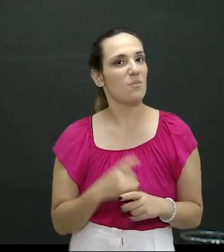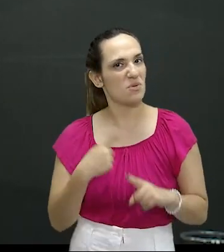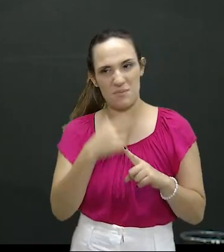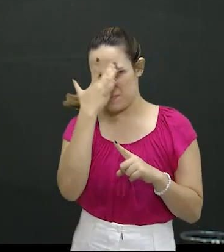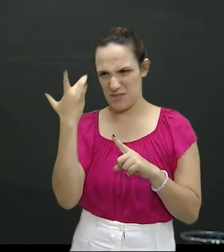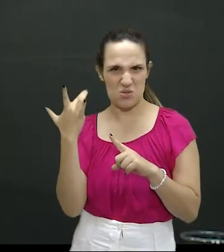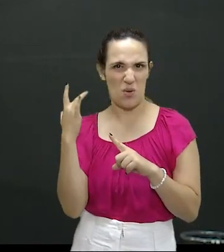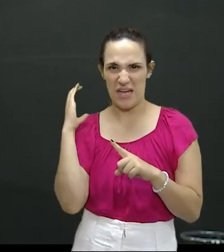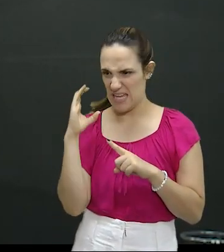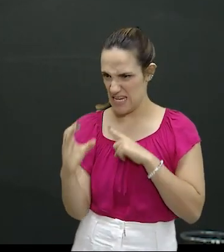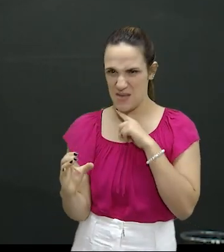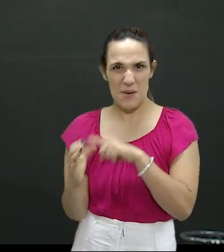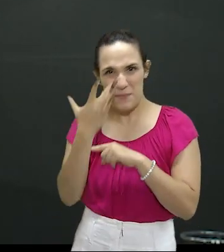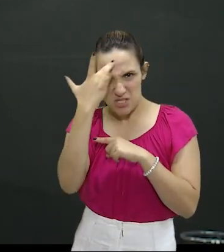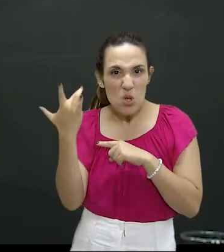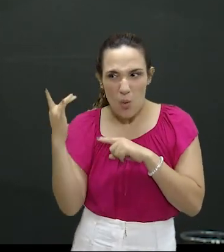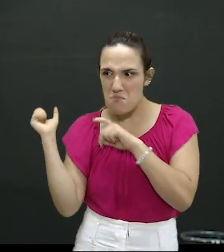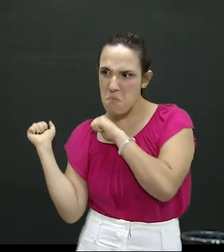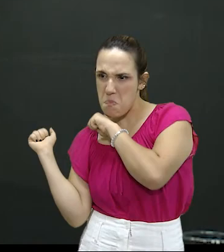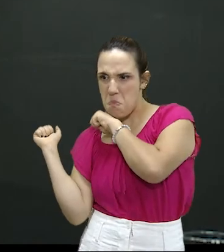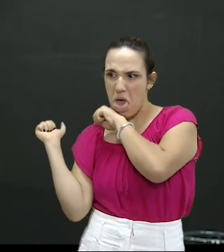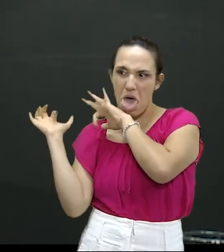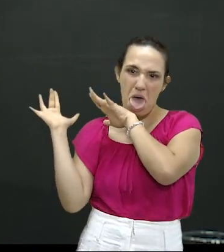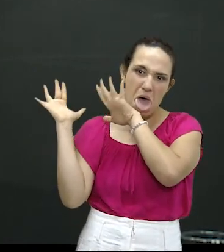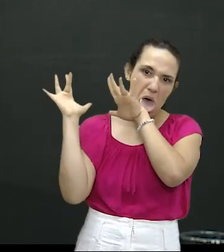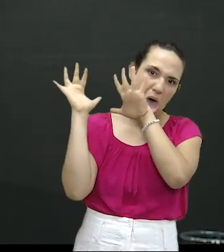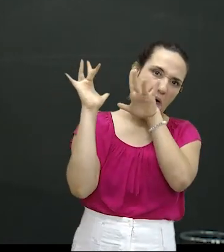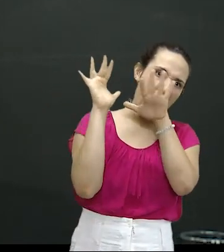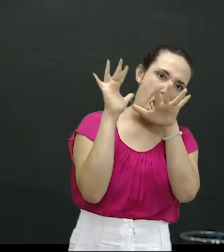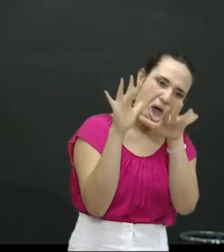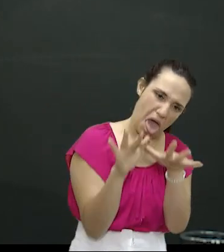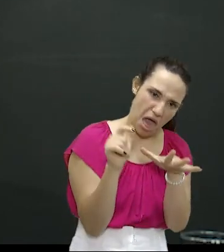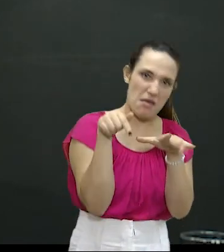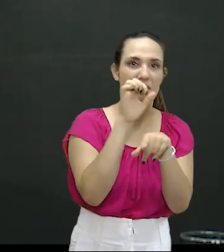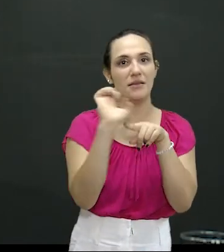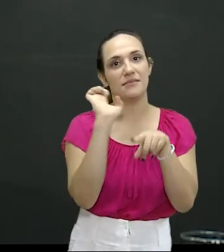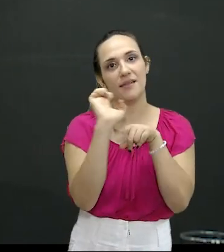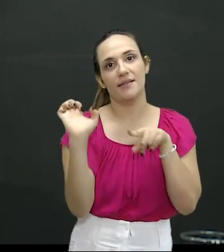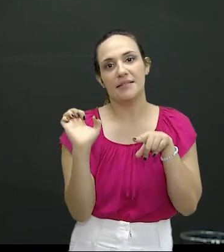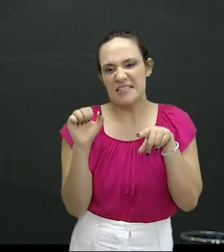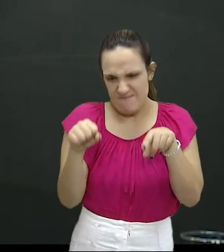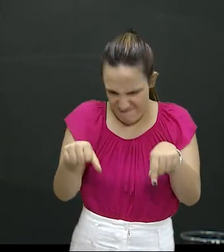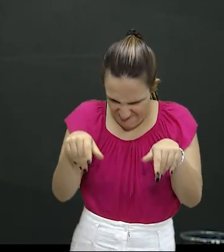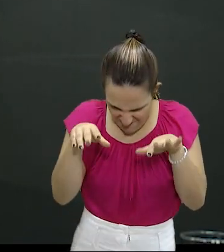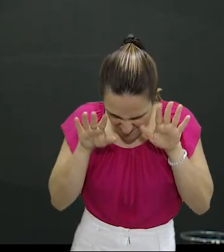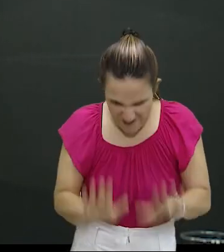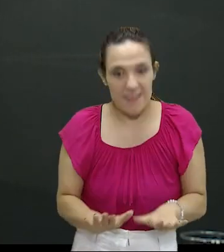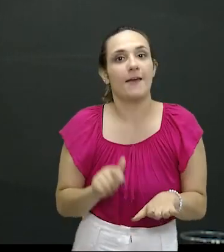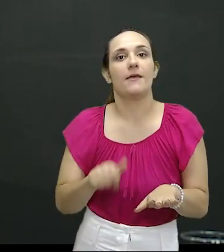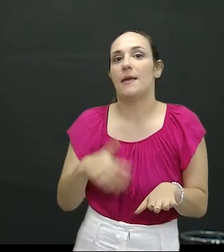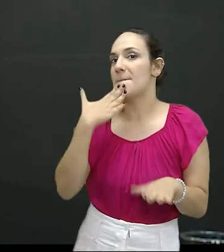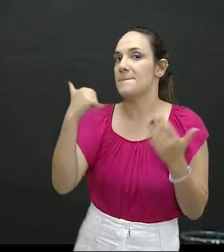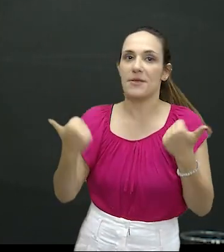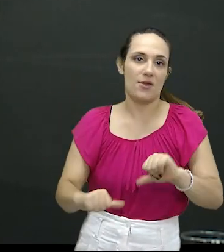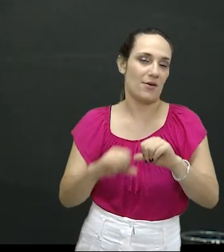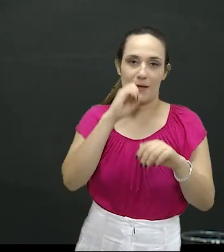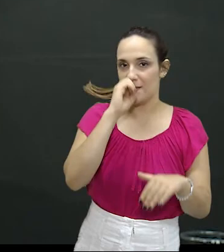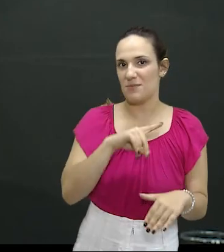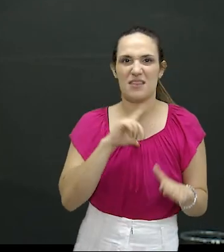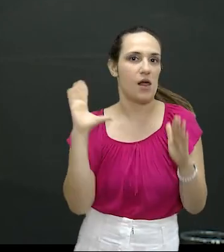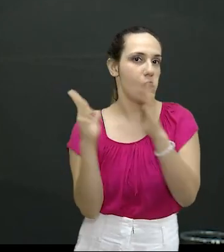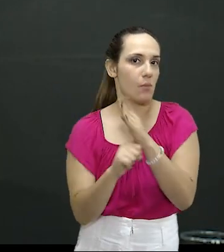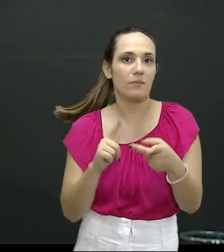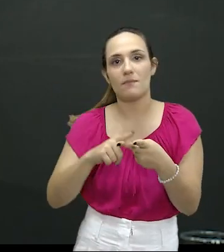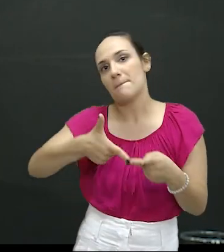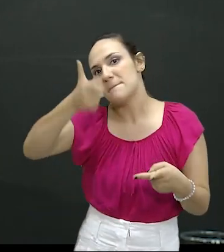cá, o local é fácil, você passa a droga por ali, eles se enraizariam aqui e seria ali, digamos assim, repercutiria em roubos,